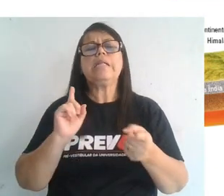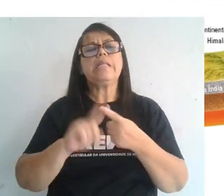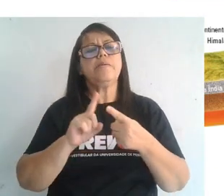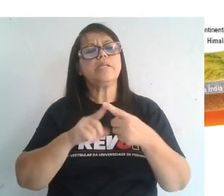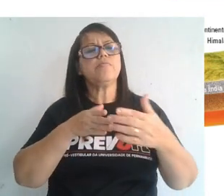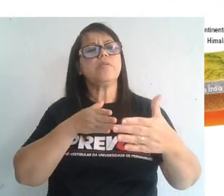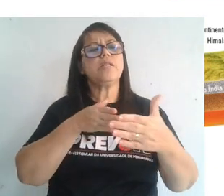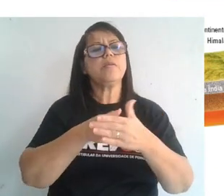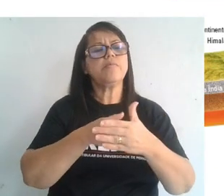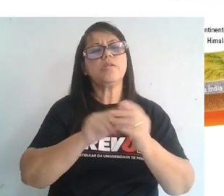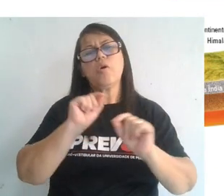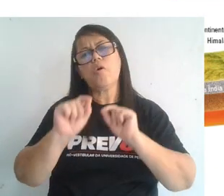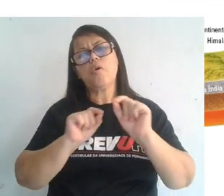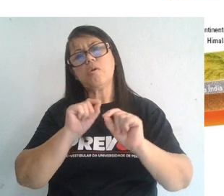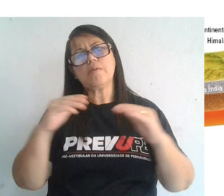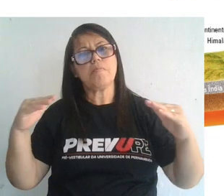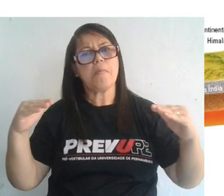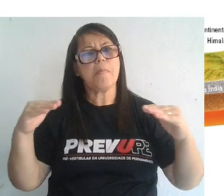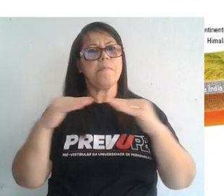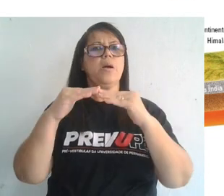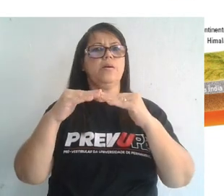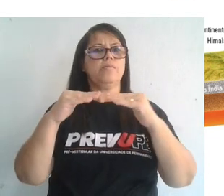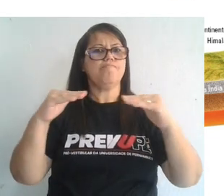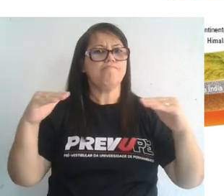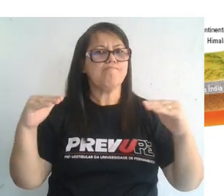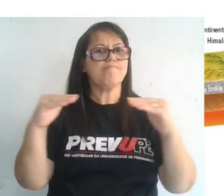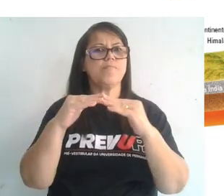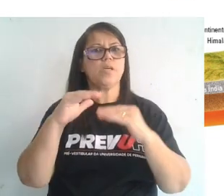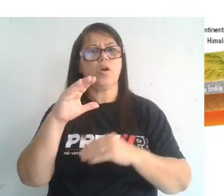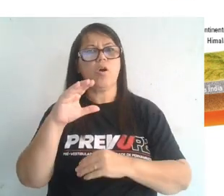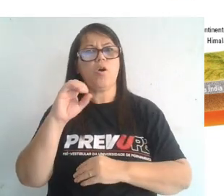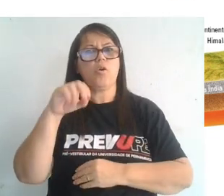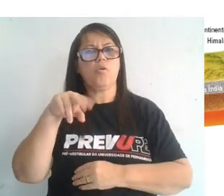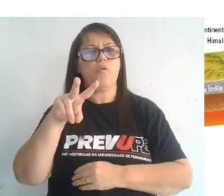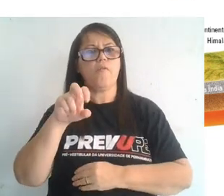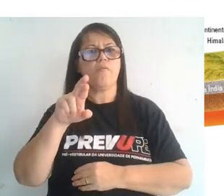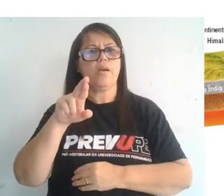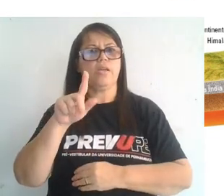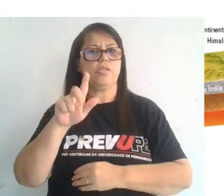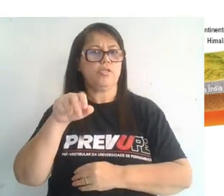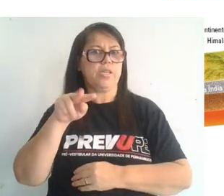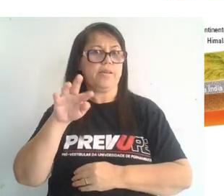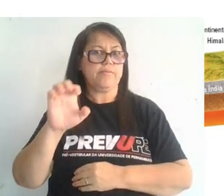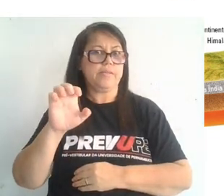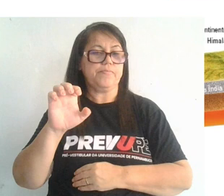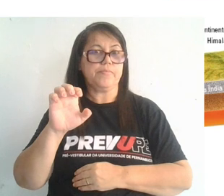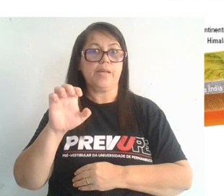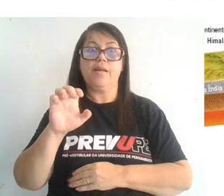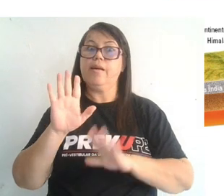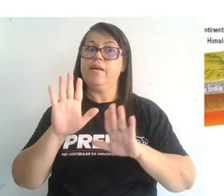convergentes. Os limites convergentes, a palavra converge. Se o divergente cria crosta,